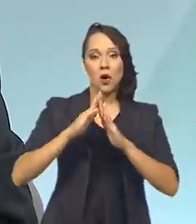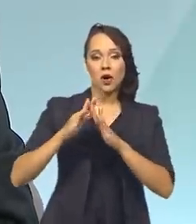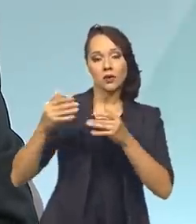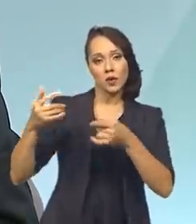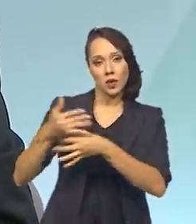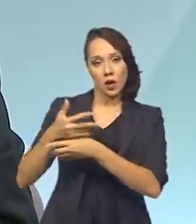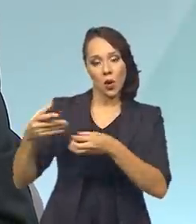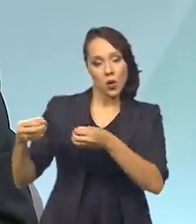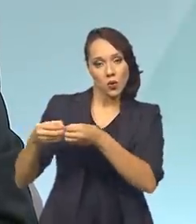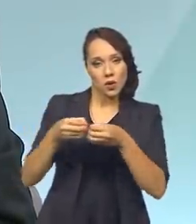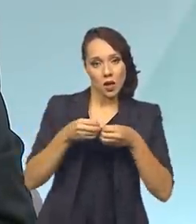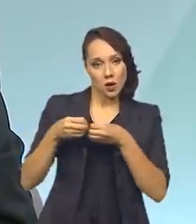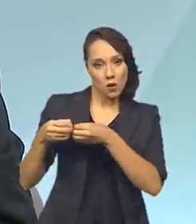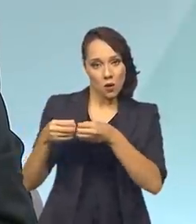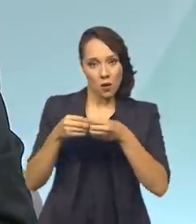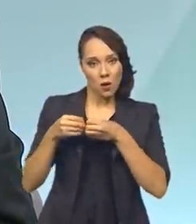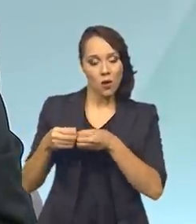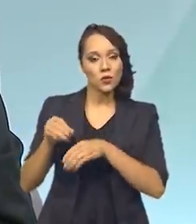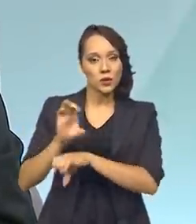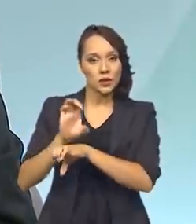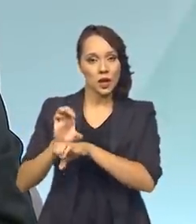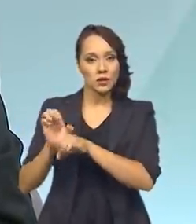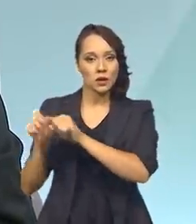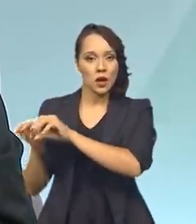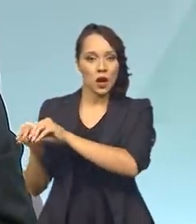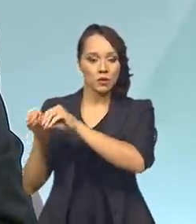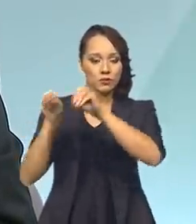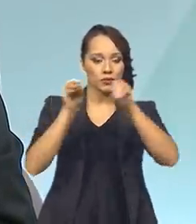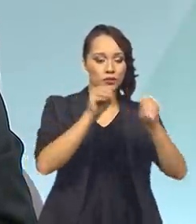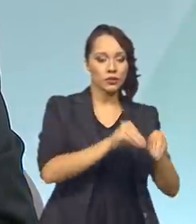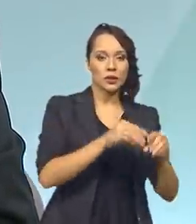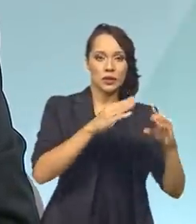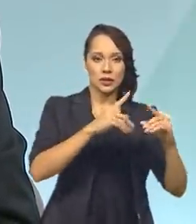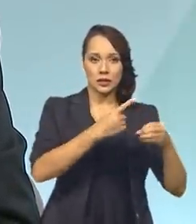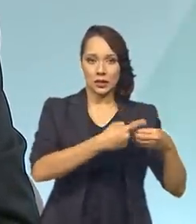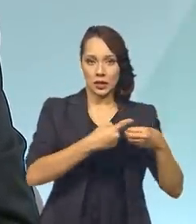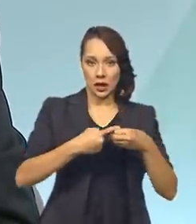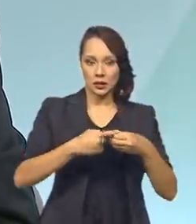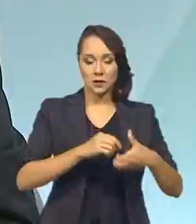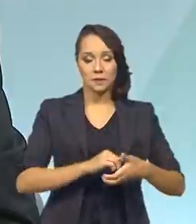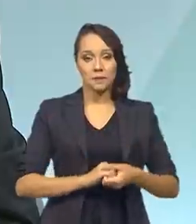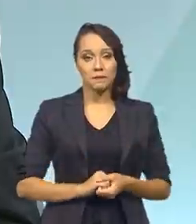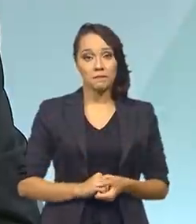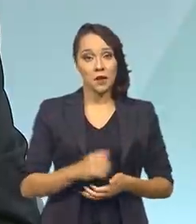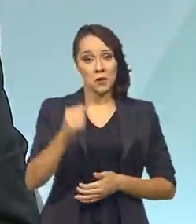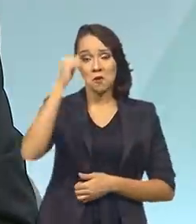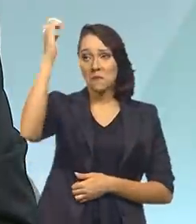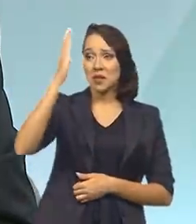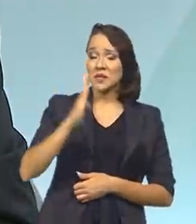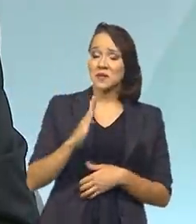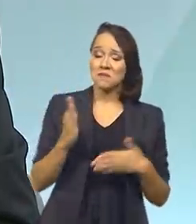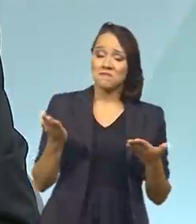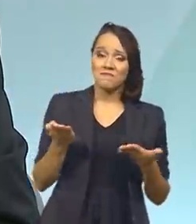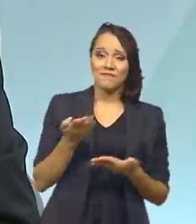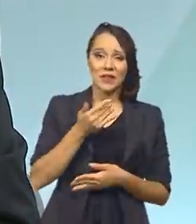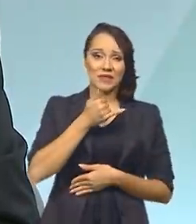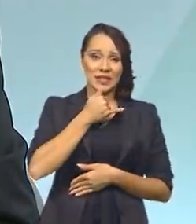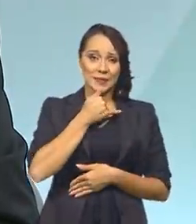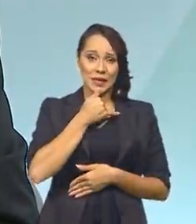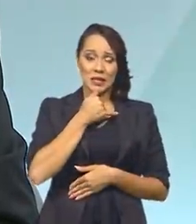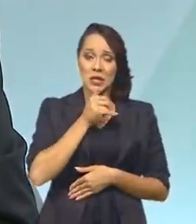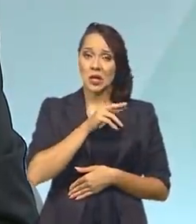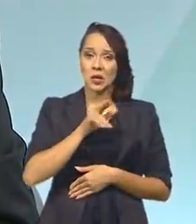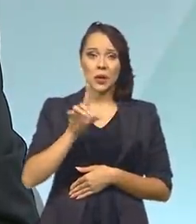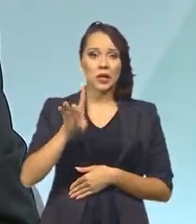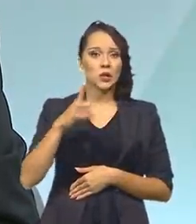dos estados para a área urbana. E o Brasil, infelizmente, não apenas